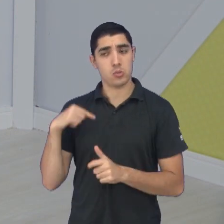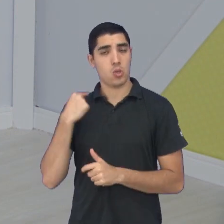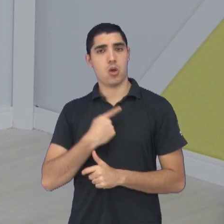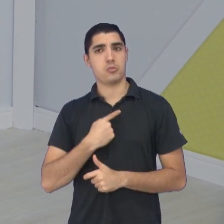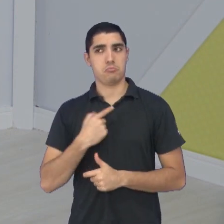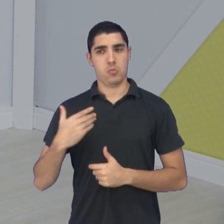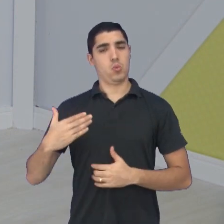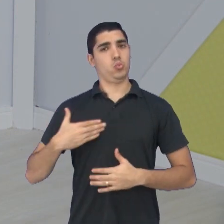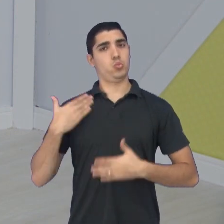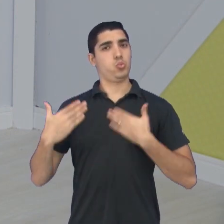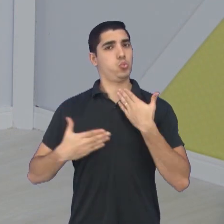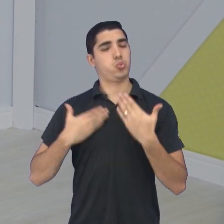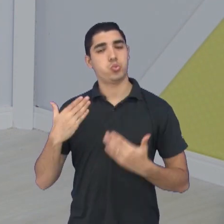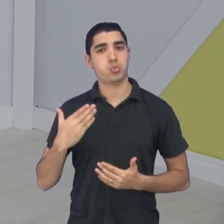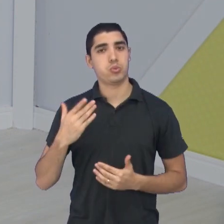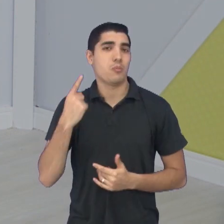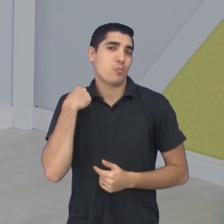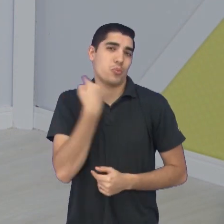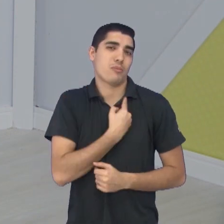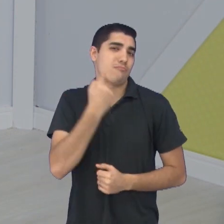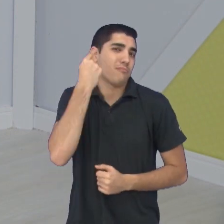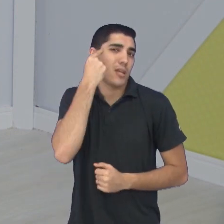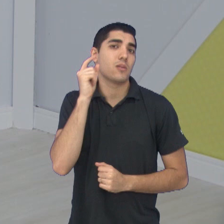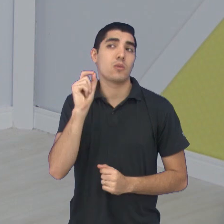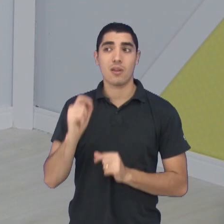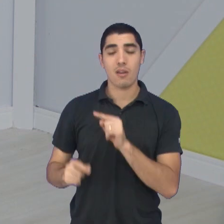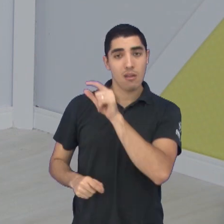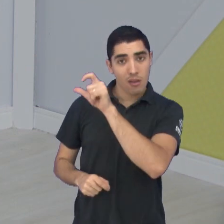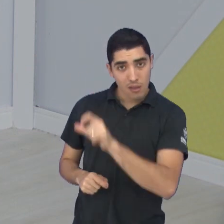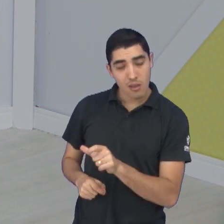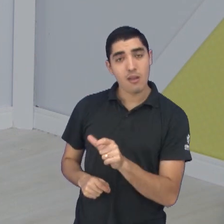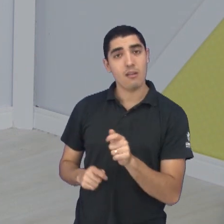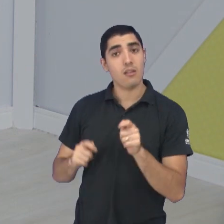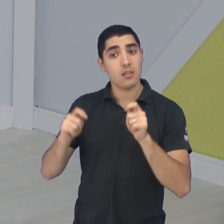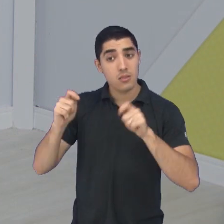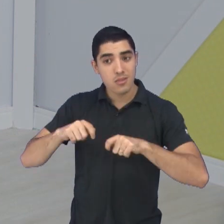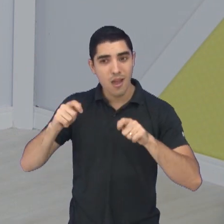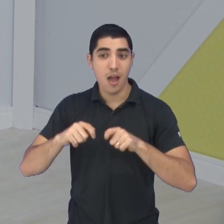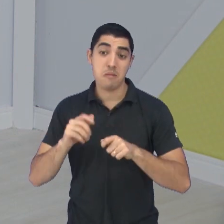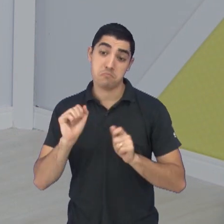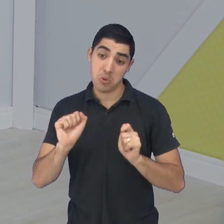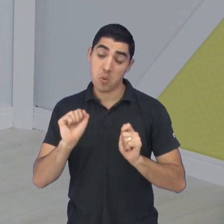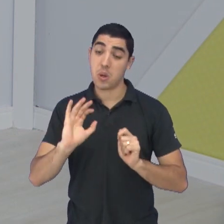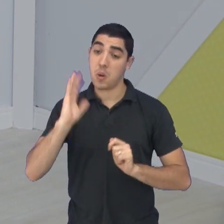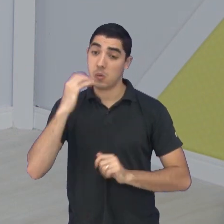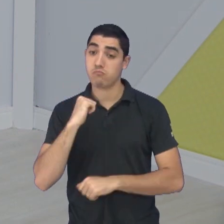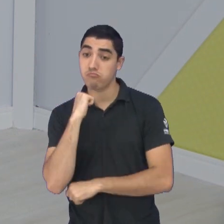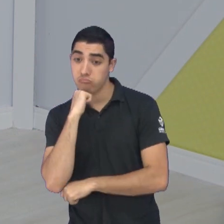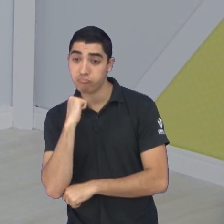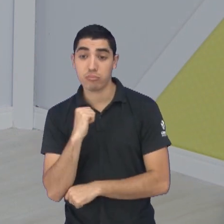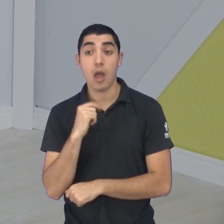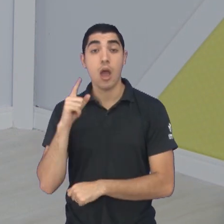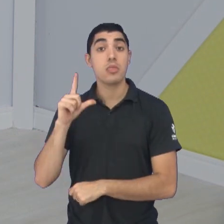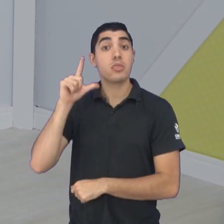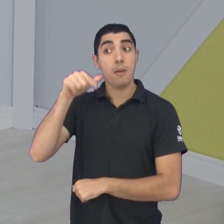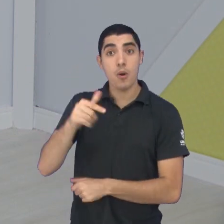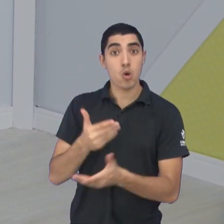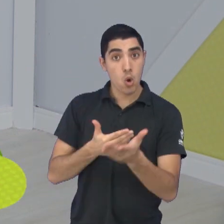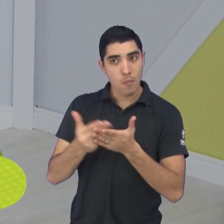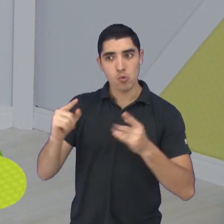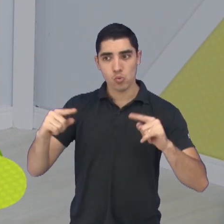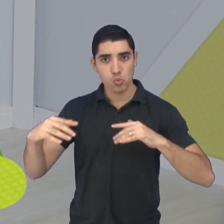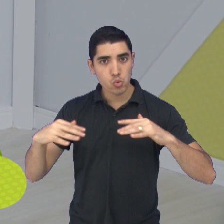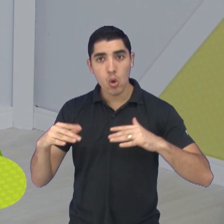a gente comentar essa possibilidade do Nicolas ficar de fora. Ele foi reserva e ele entrou durante a partida.